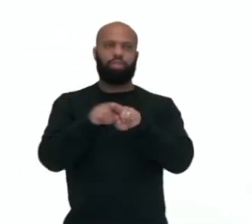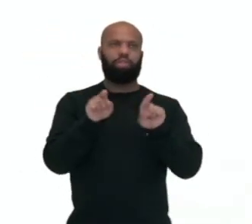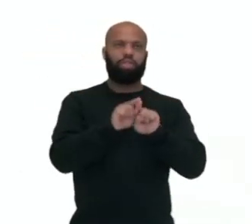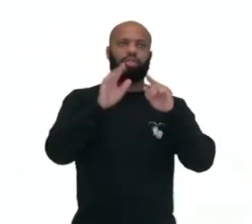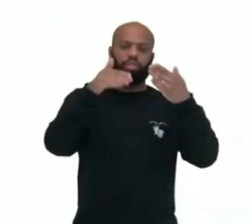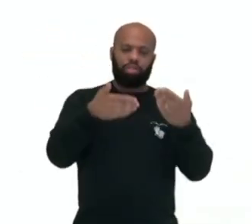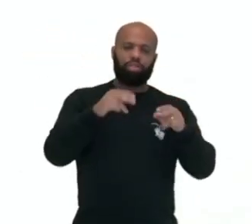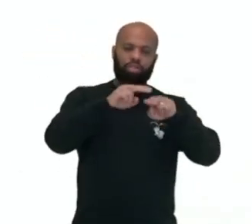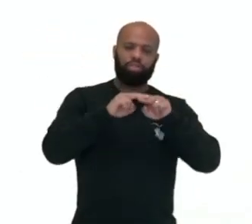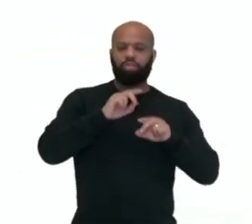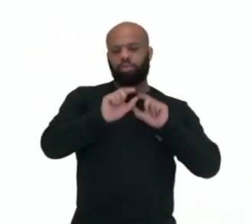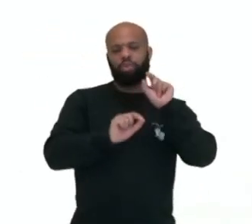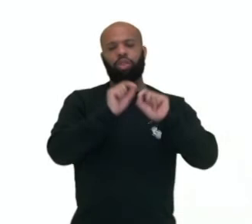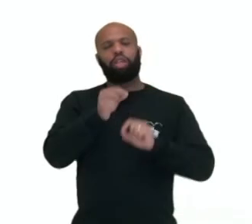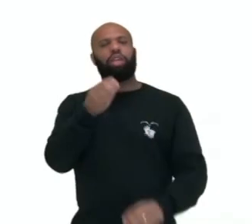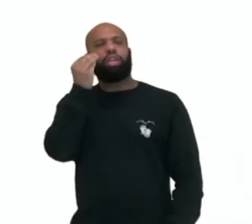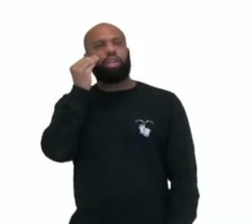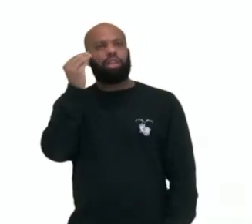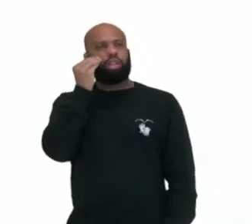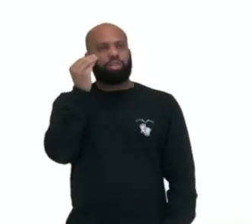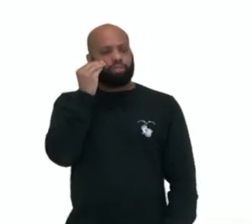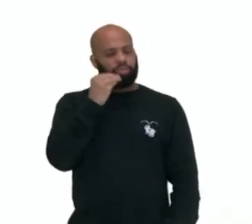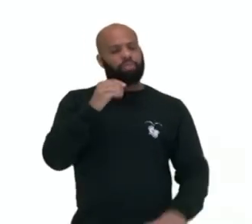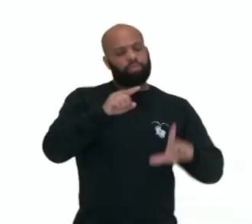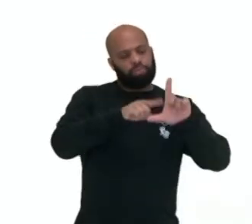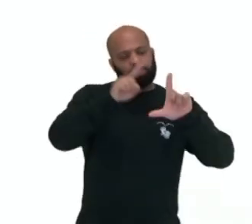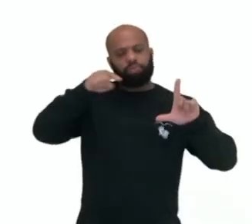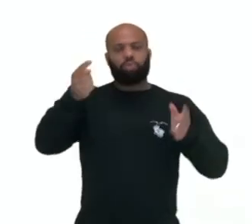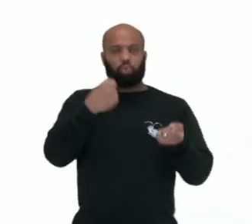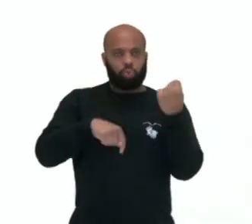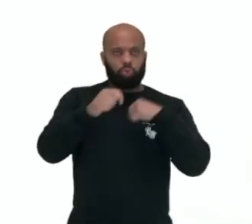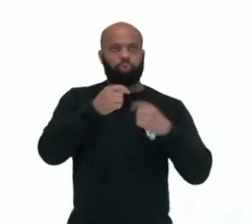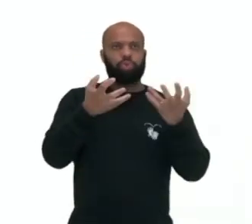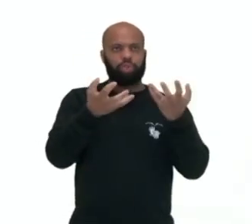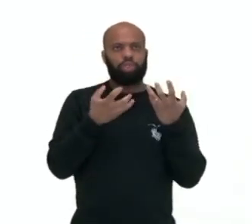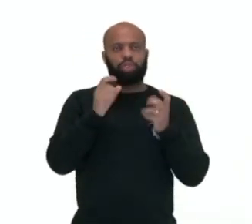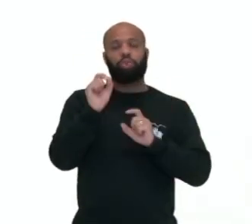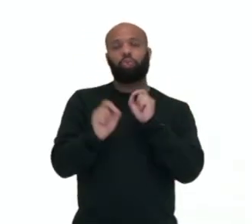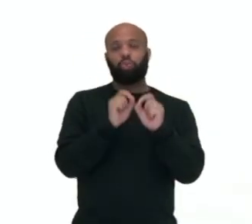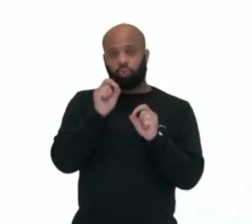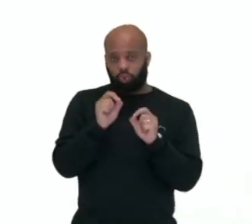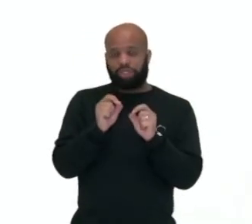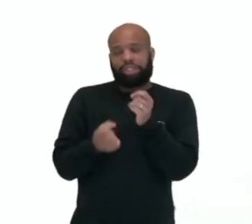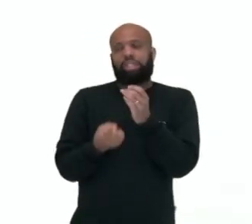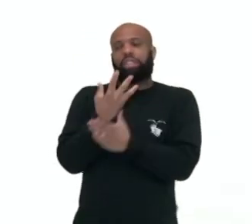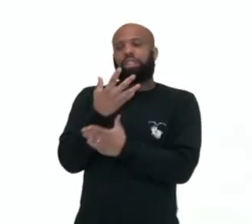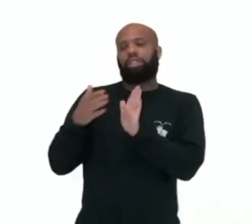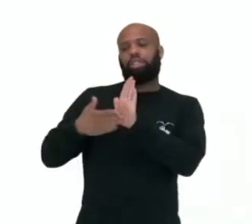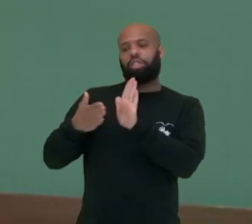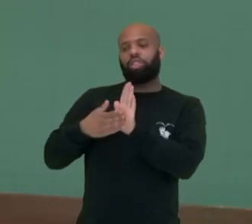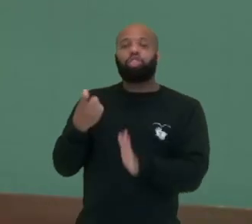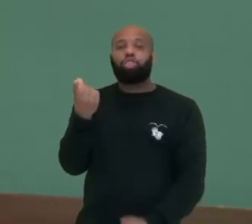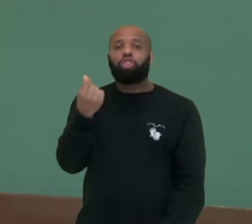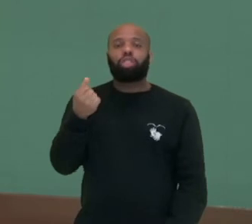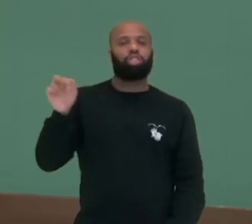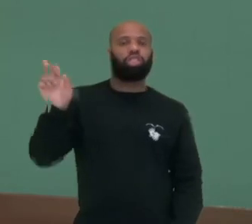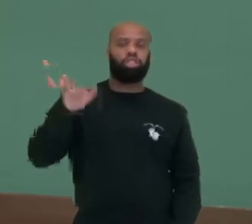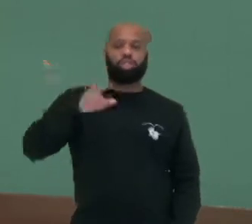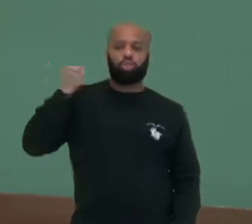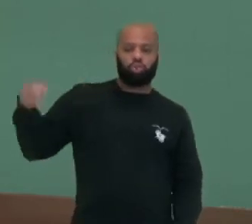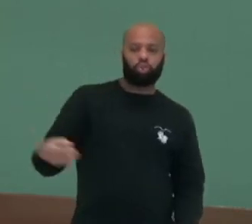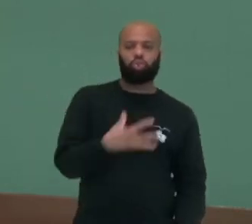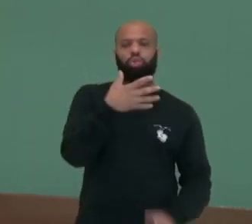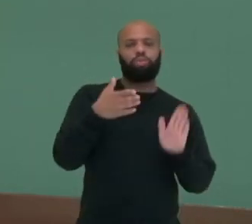a tentativa então de estabilizar a economia veio com a criação do Plano Real, um novo